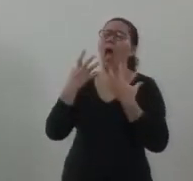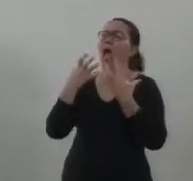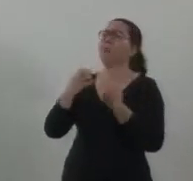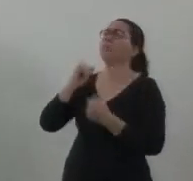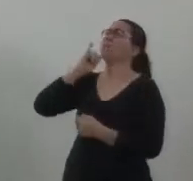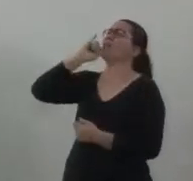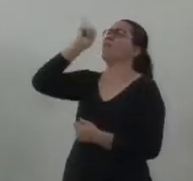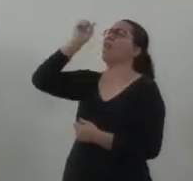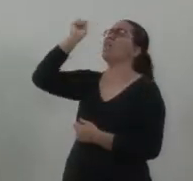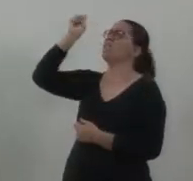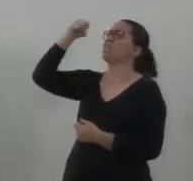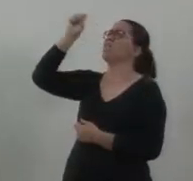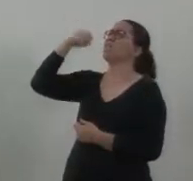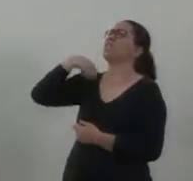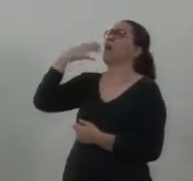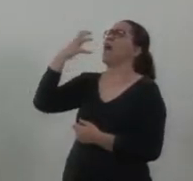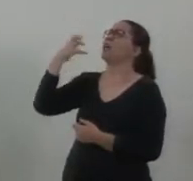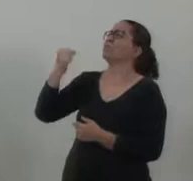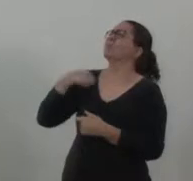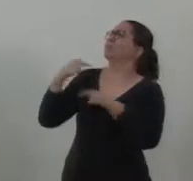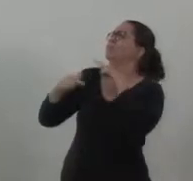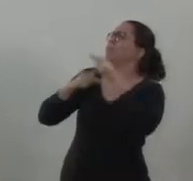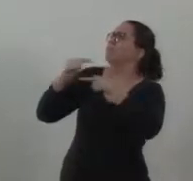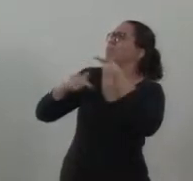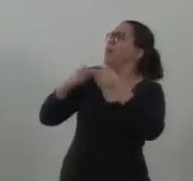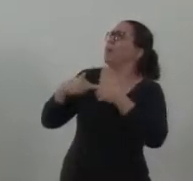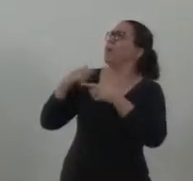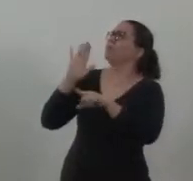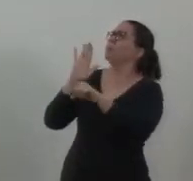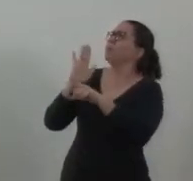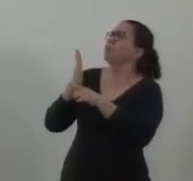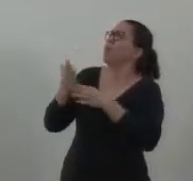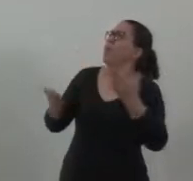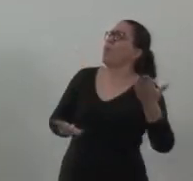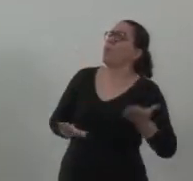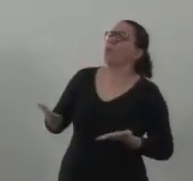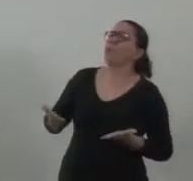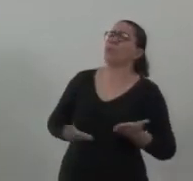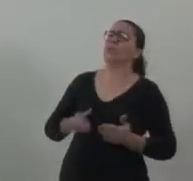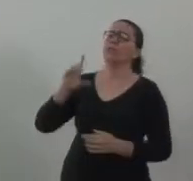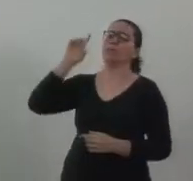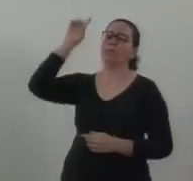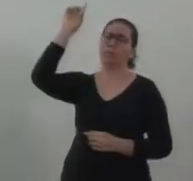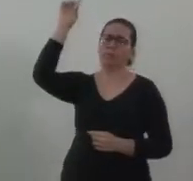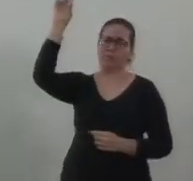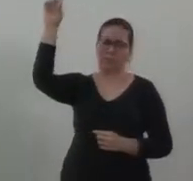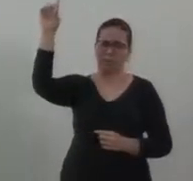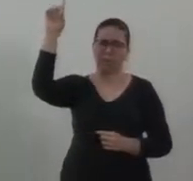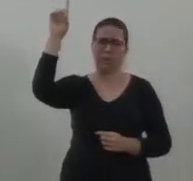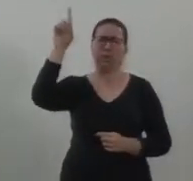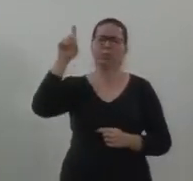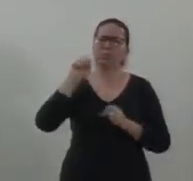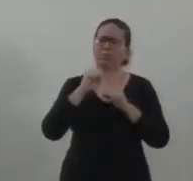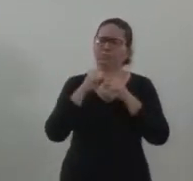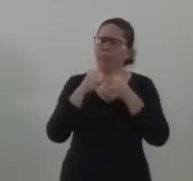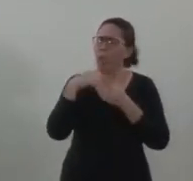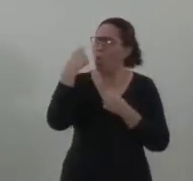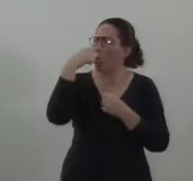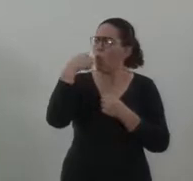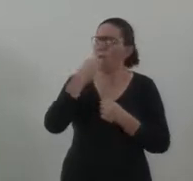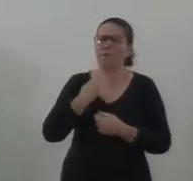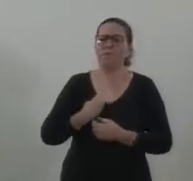que vai dedicar, como já tem dedicado, grande parte da sua vida a esse trabalho,